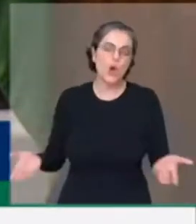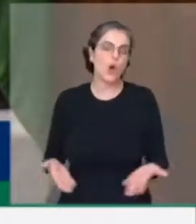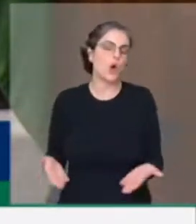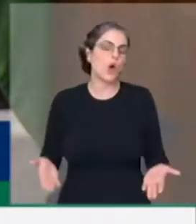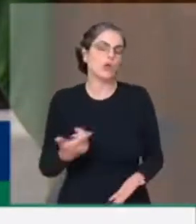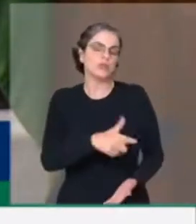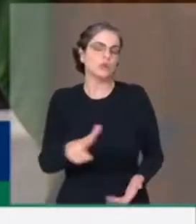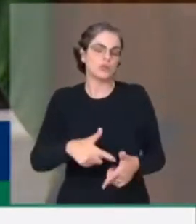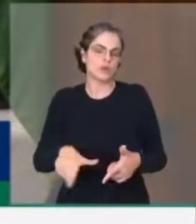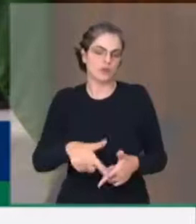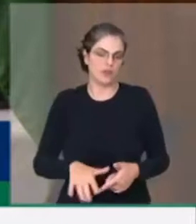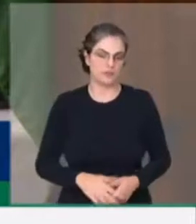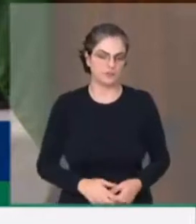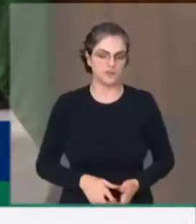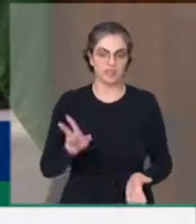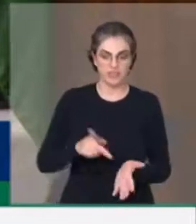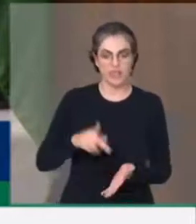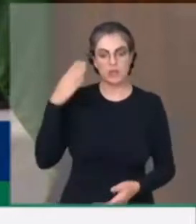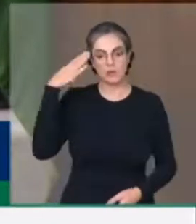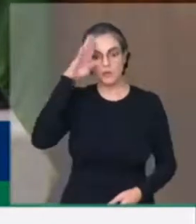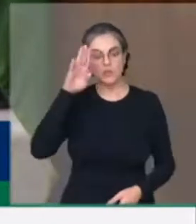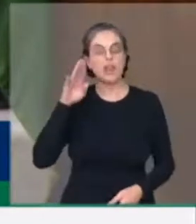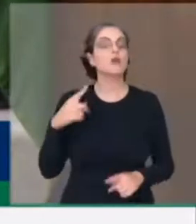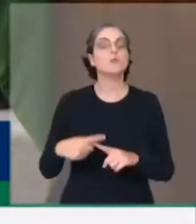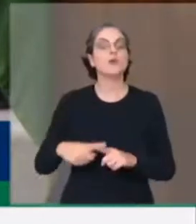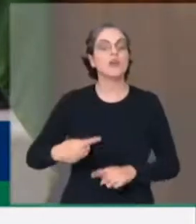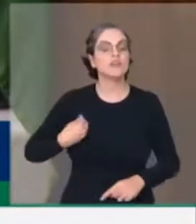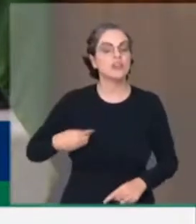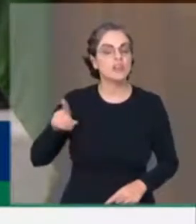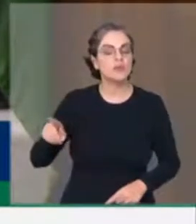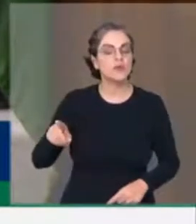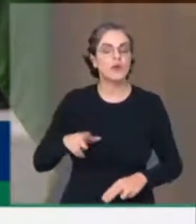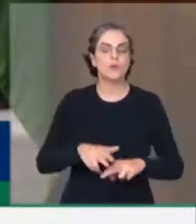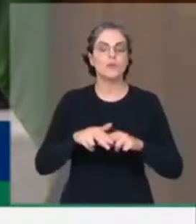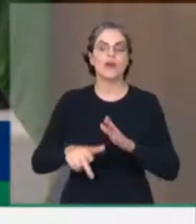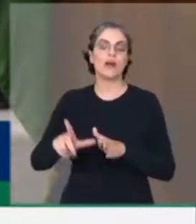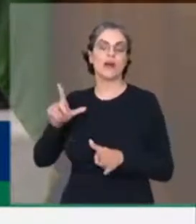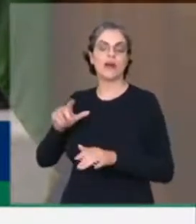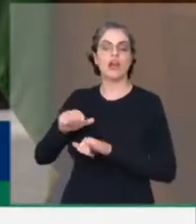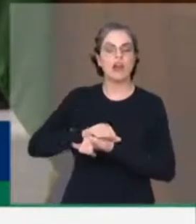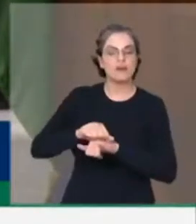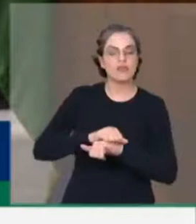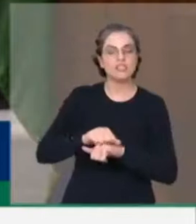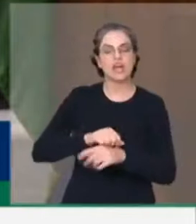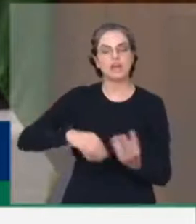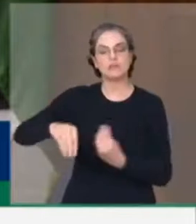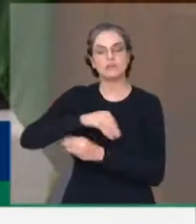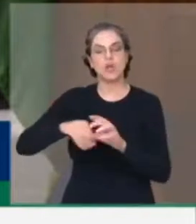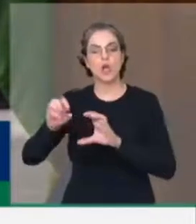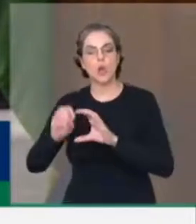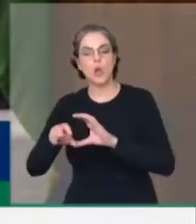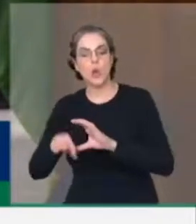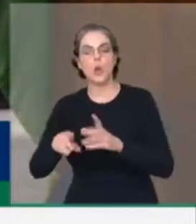Bolsonaro é filho legítimo desta cruza perversa da Lava Jato, com a Rede Globo, com a grande